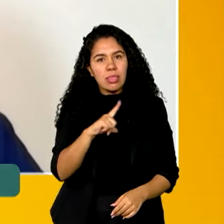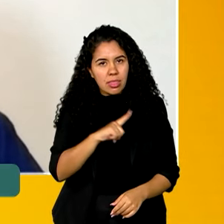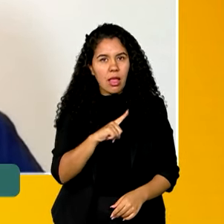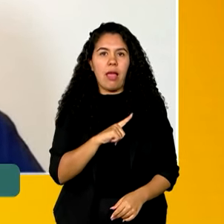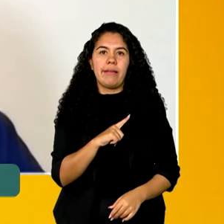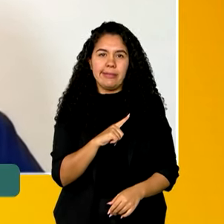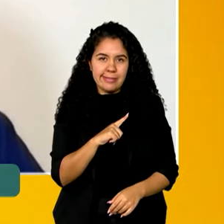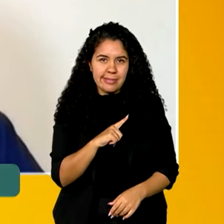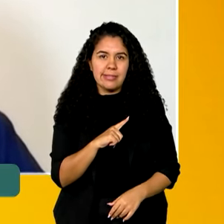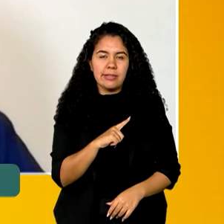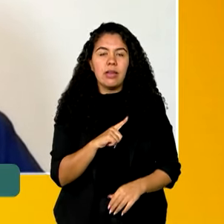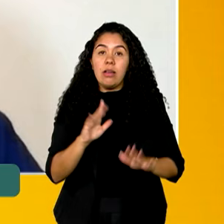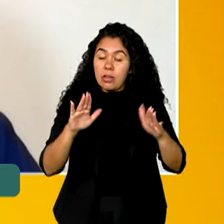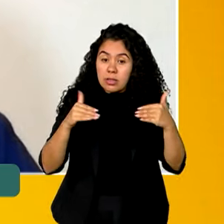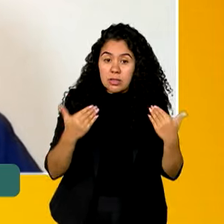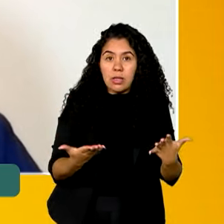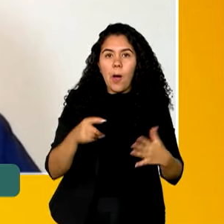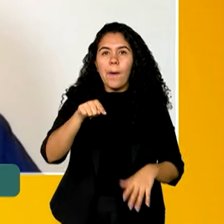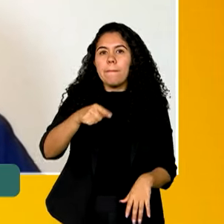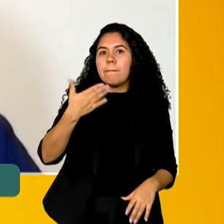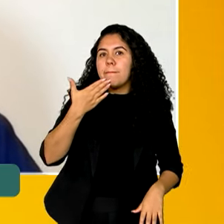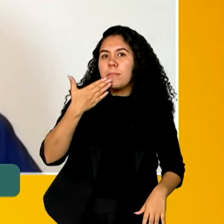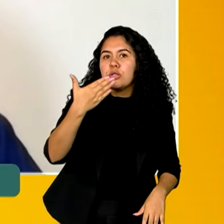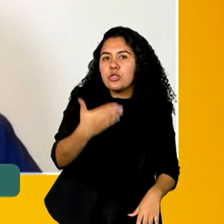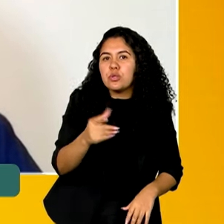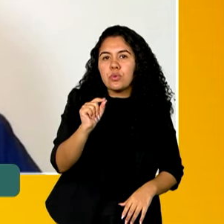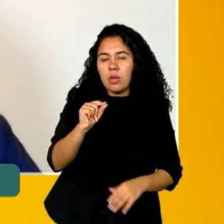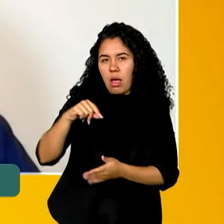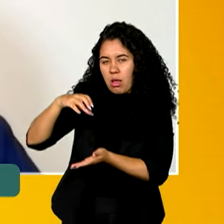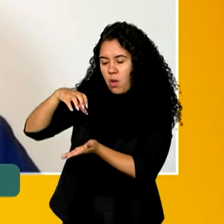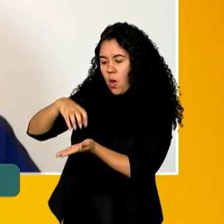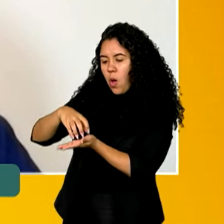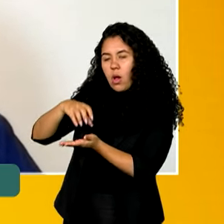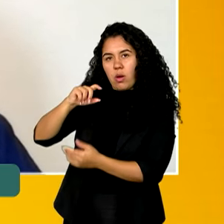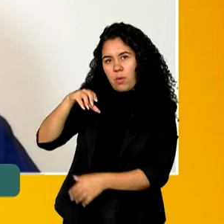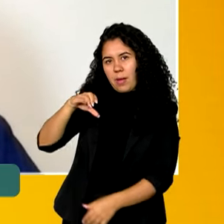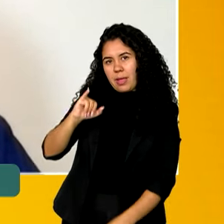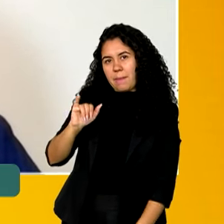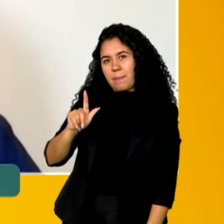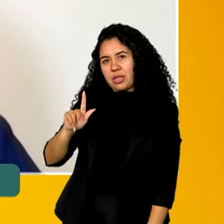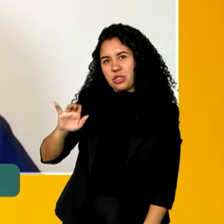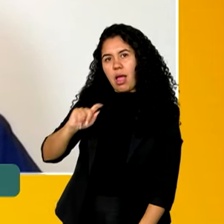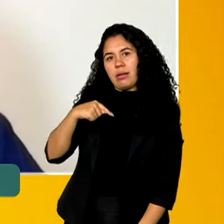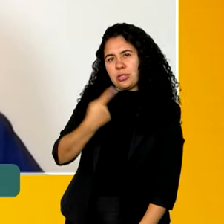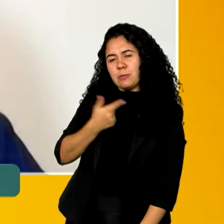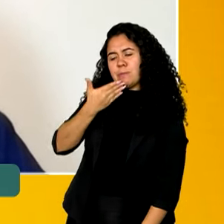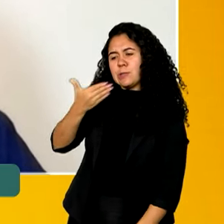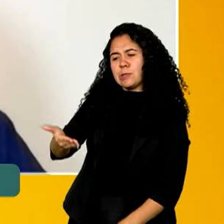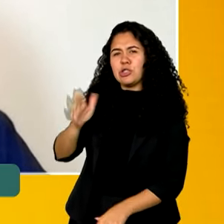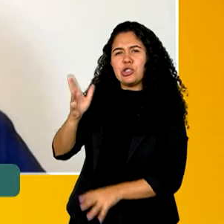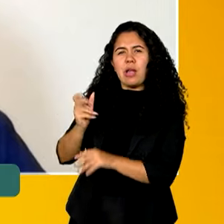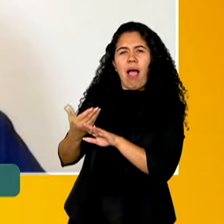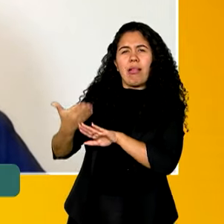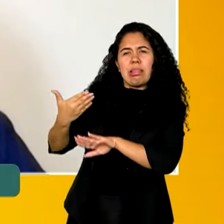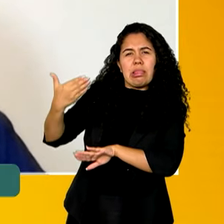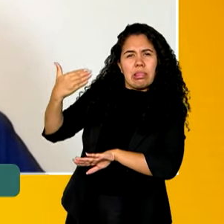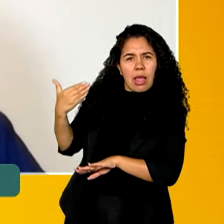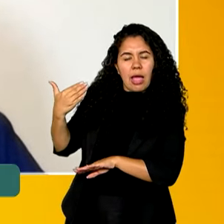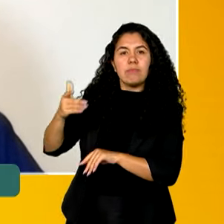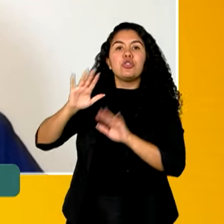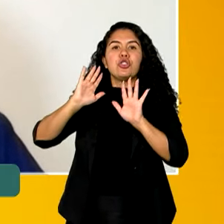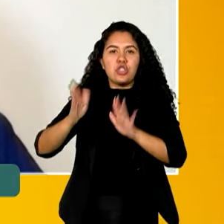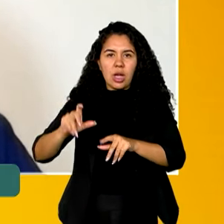território. Esse pedido ao IBGE foi feito já há um tempo, eles já tinham colocado no mapa de